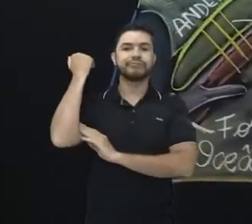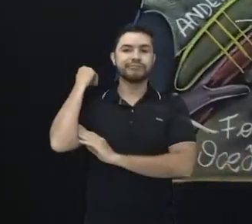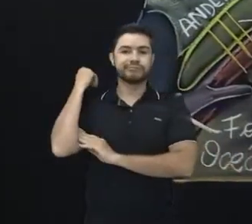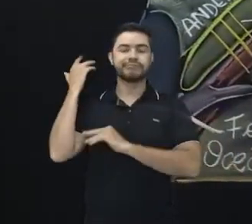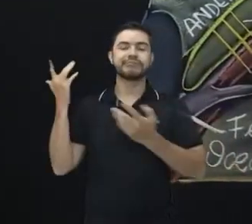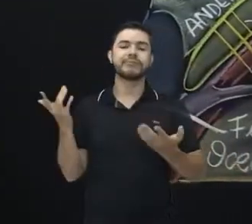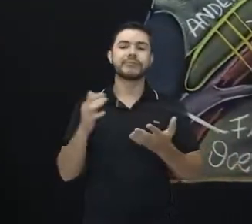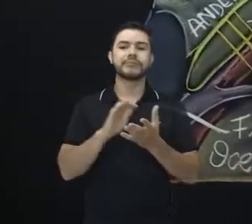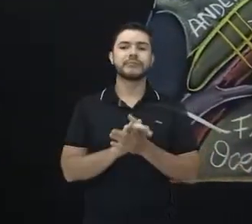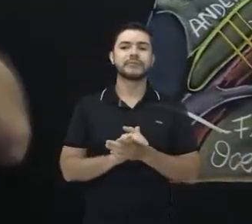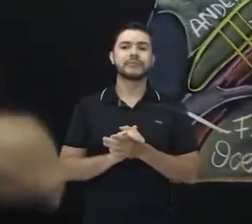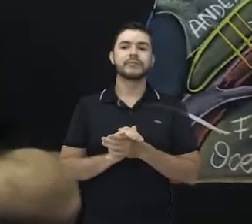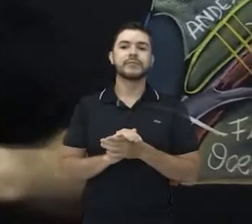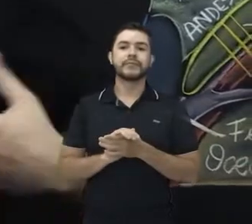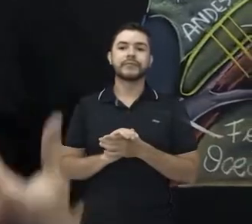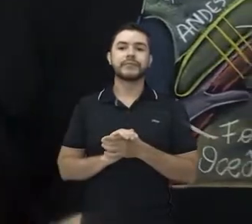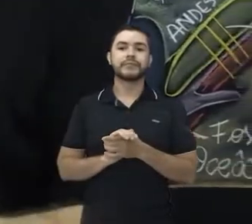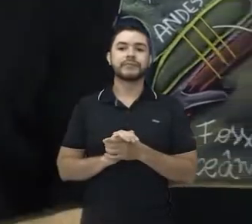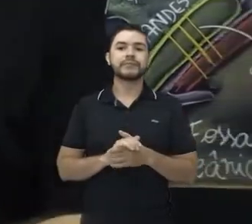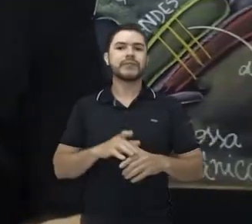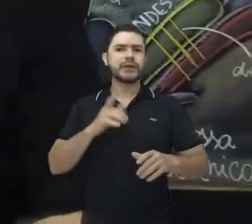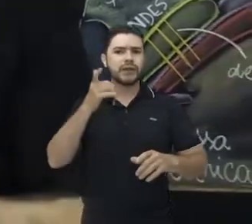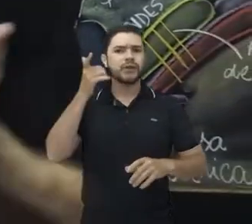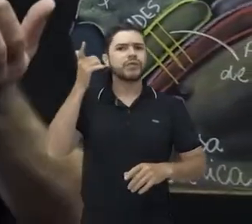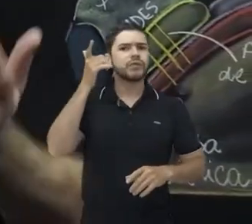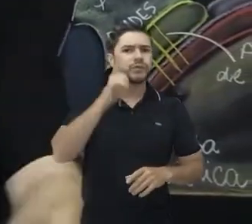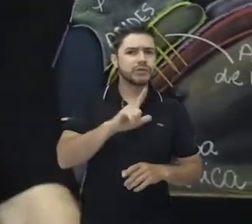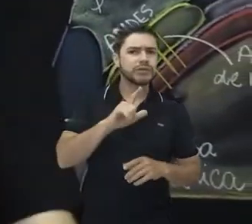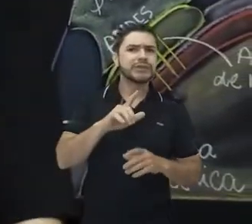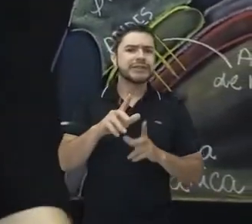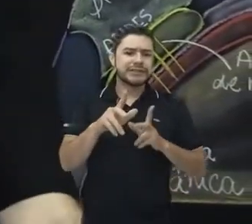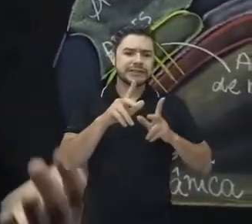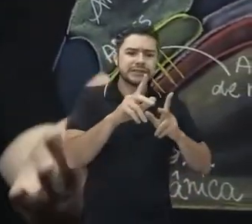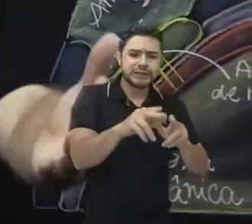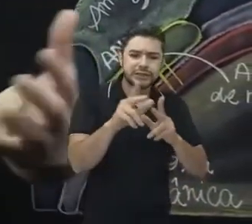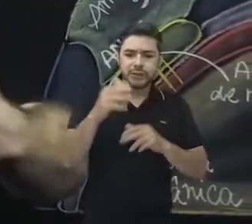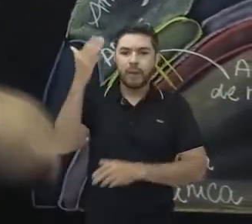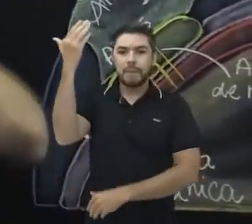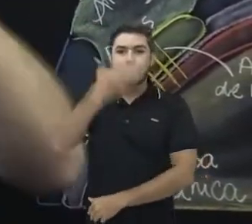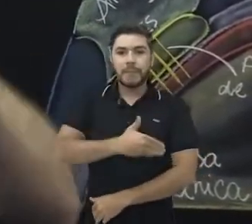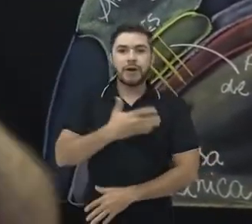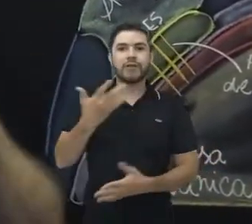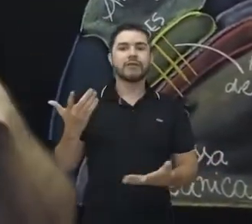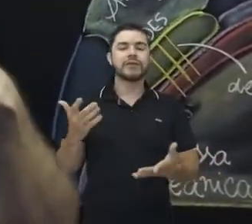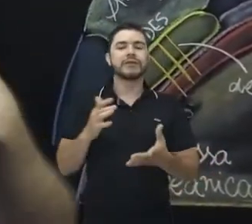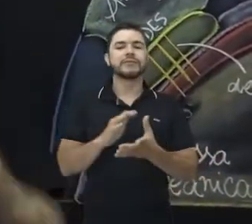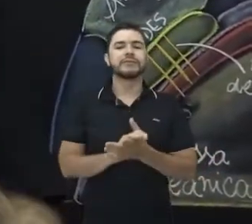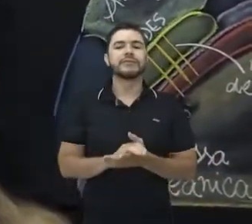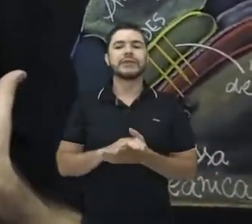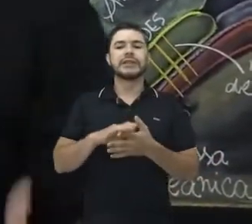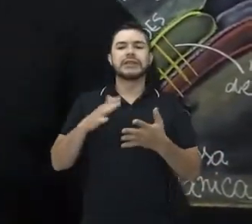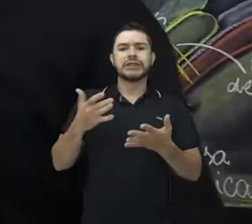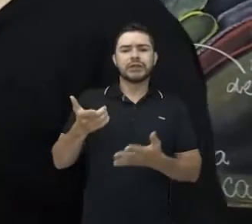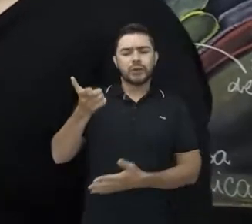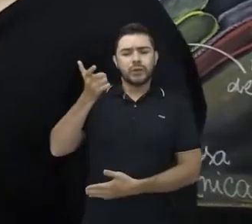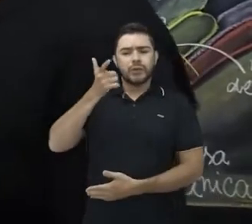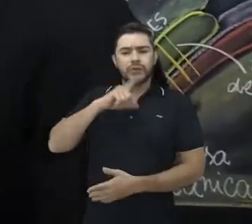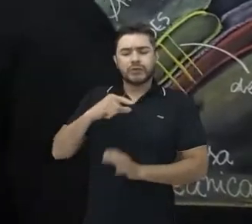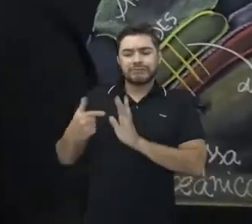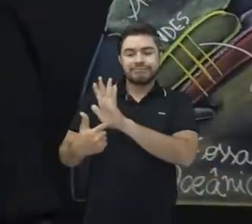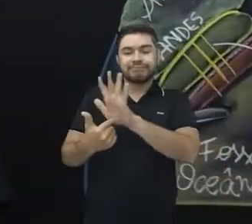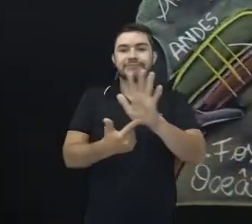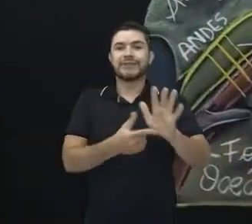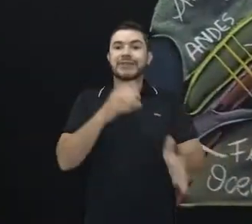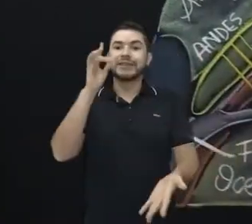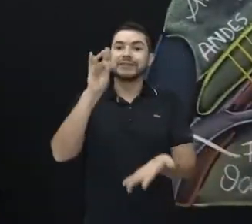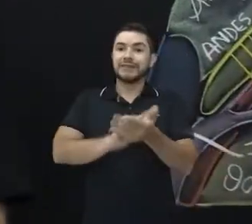Nesse formato, ele consegue mais uma evidência, a paleoclimática. Então, ele consegue determinar que de fato